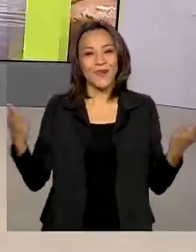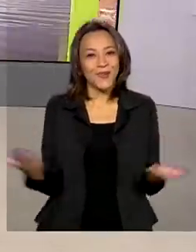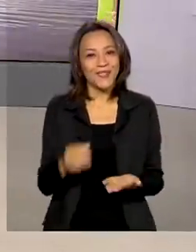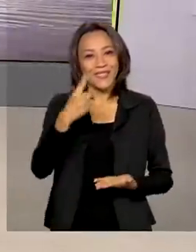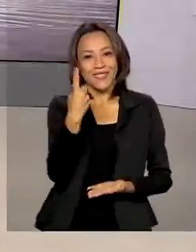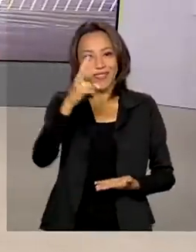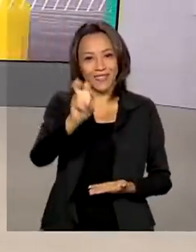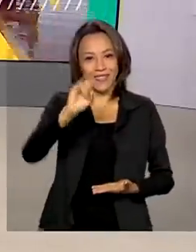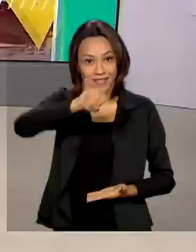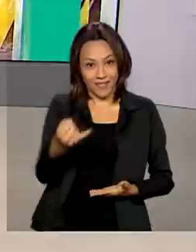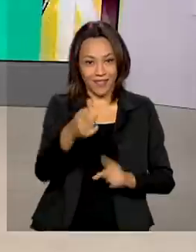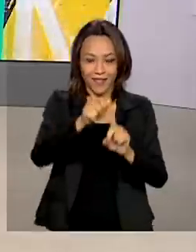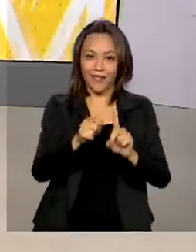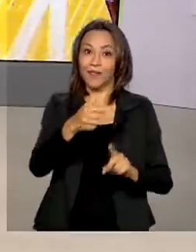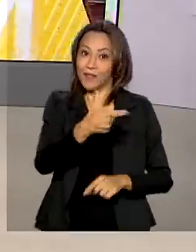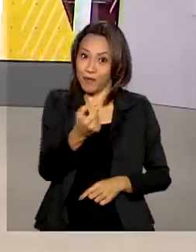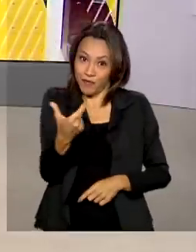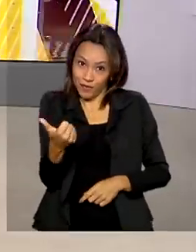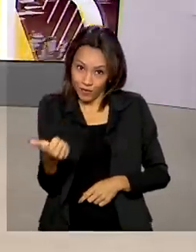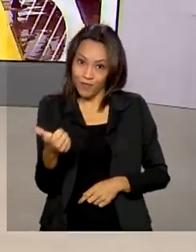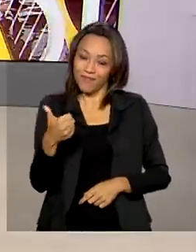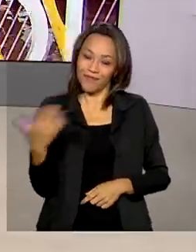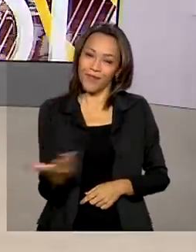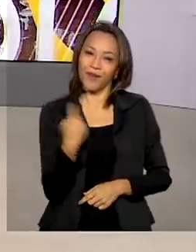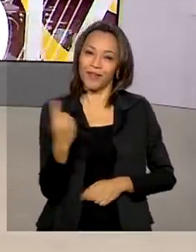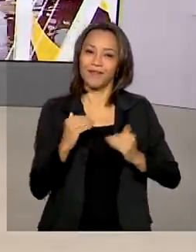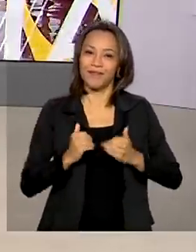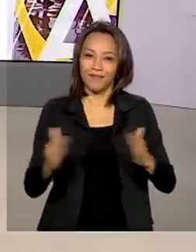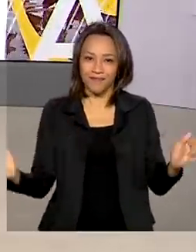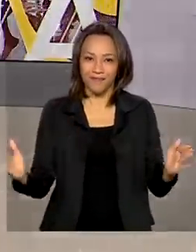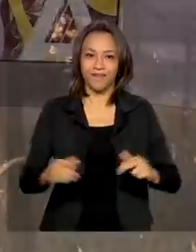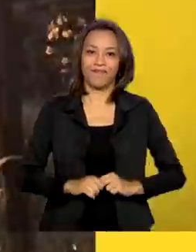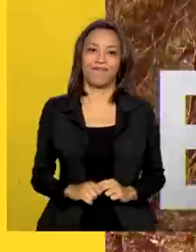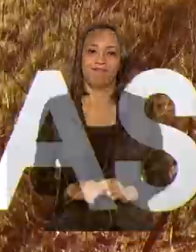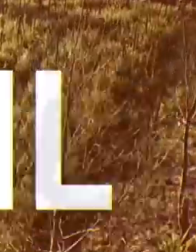janeiro de 2021, o Brasil em Dia está começando.